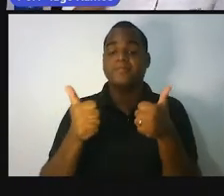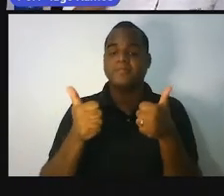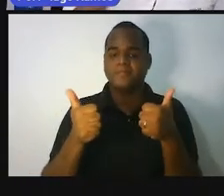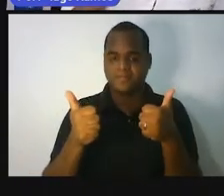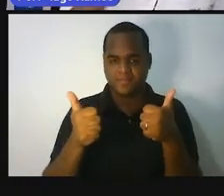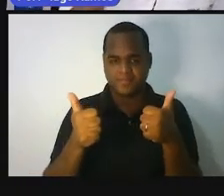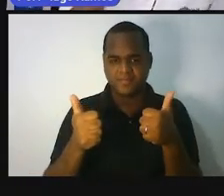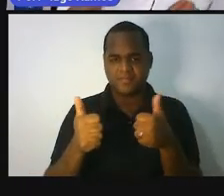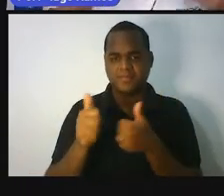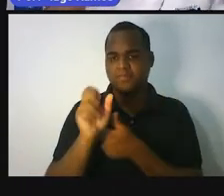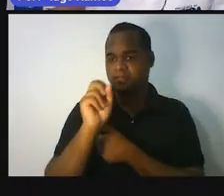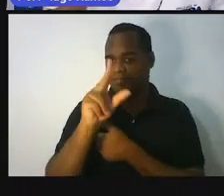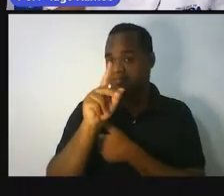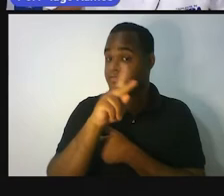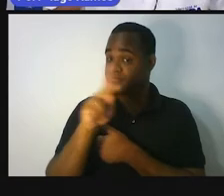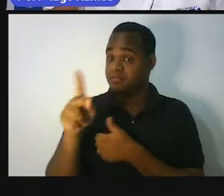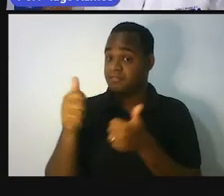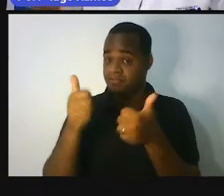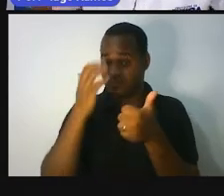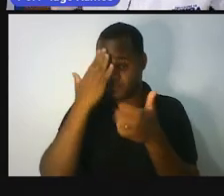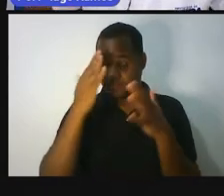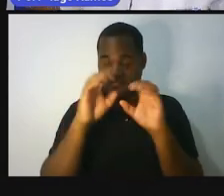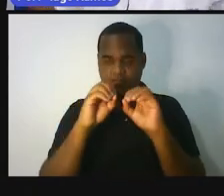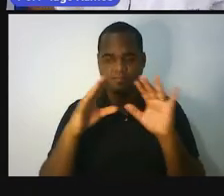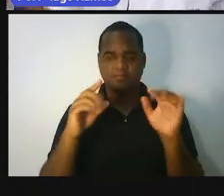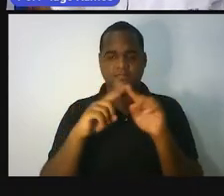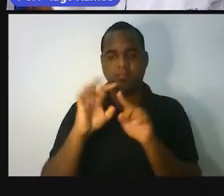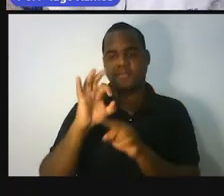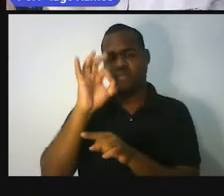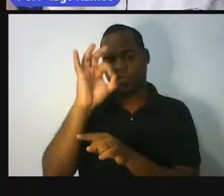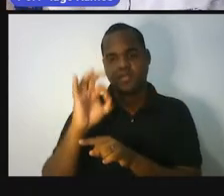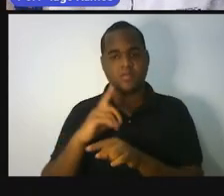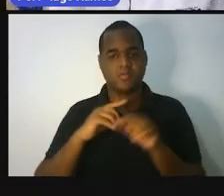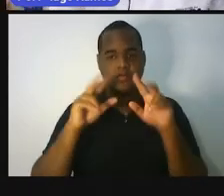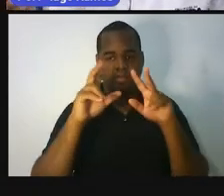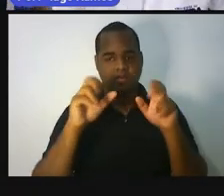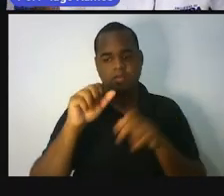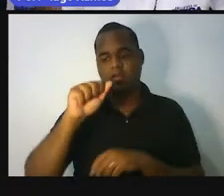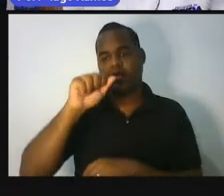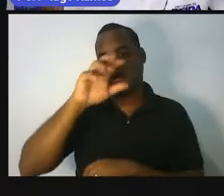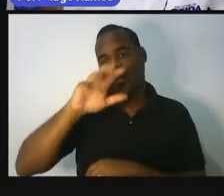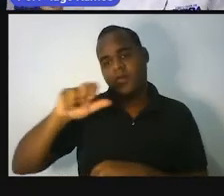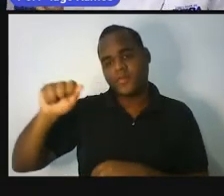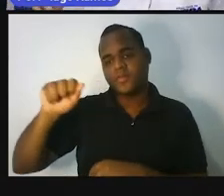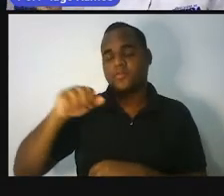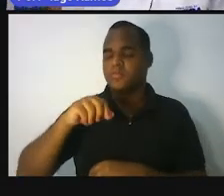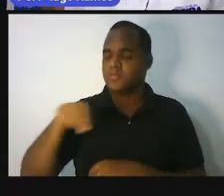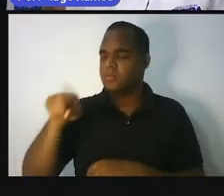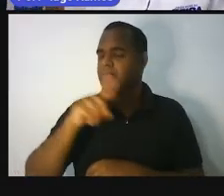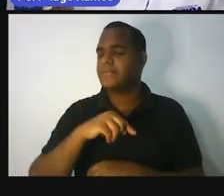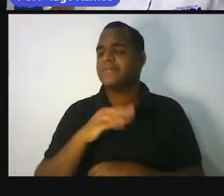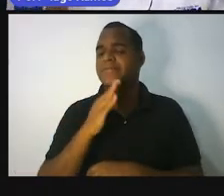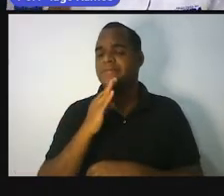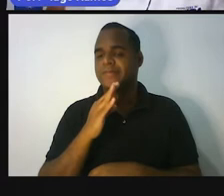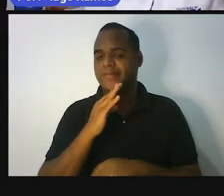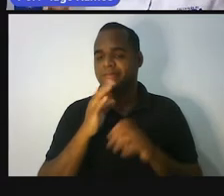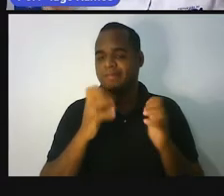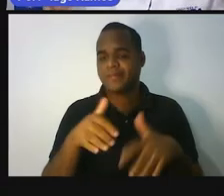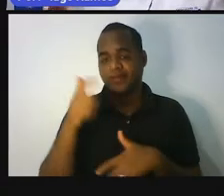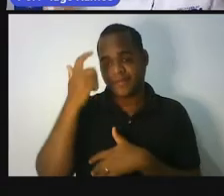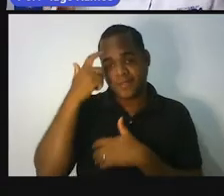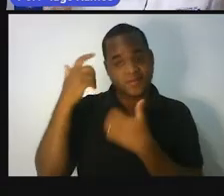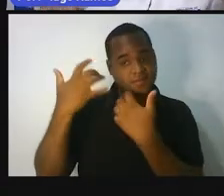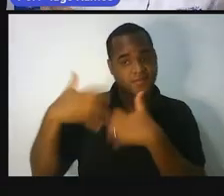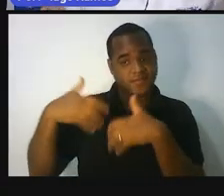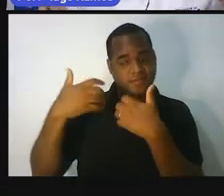Já entendi. Porcentagem. O tema da aula é África. E aí a gente vai pensar nessa